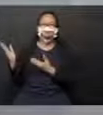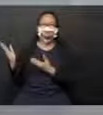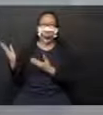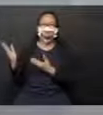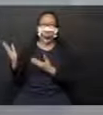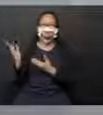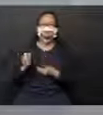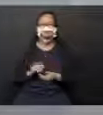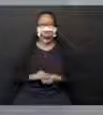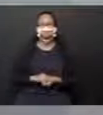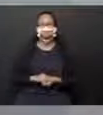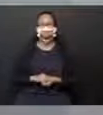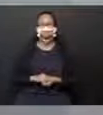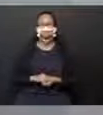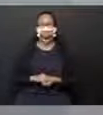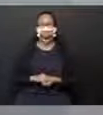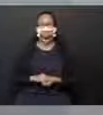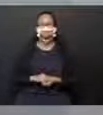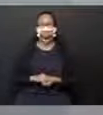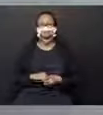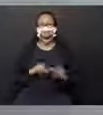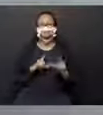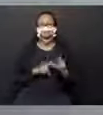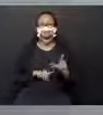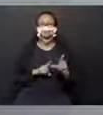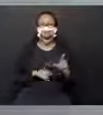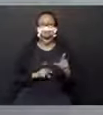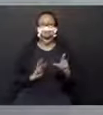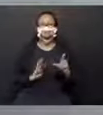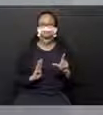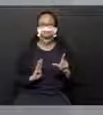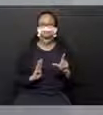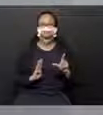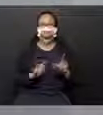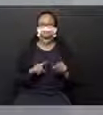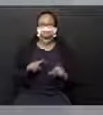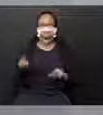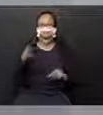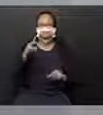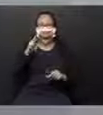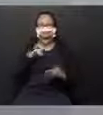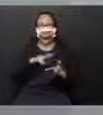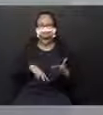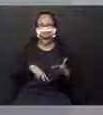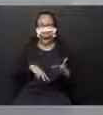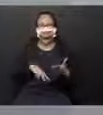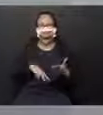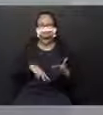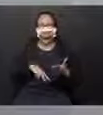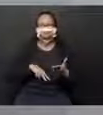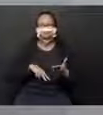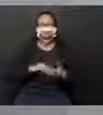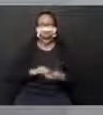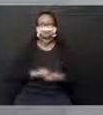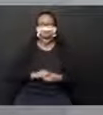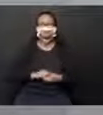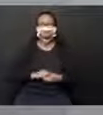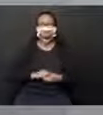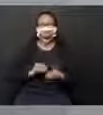também na mesma direção. E na letra B, vocês já leram? Não? Então, vamos ler juntos.